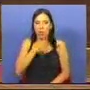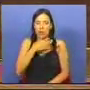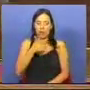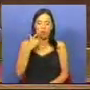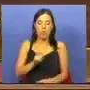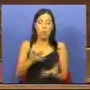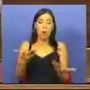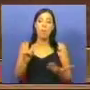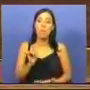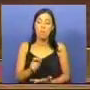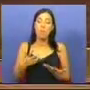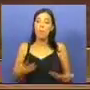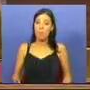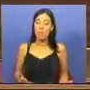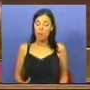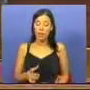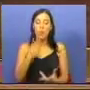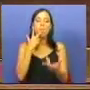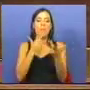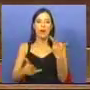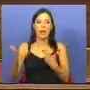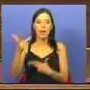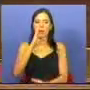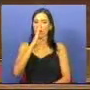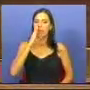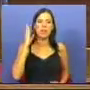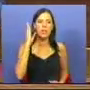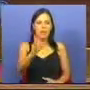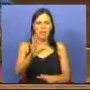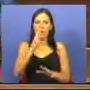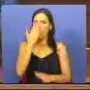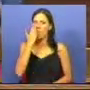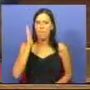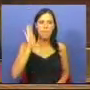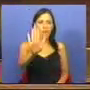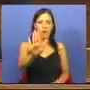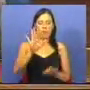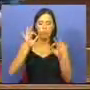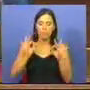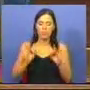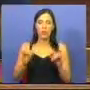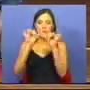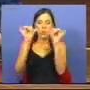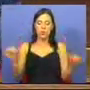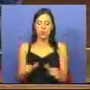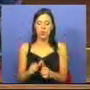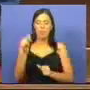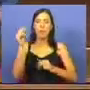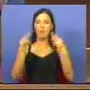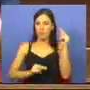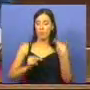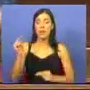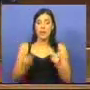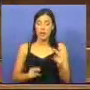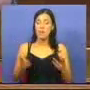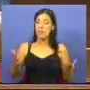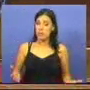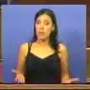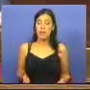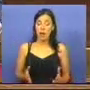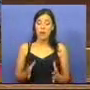É o momento de uma crítica direta, frontal, a um sistema financeiro que